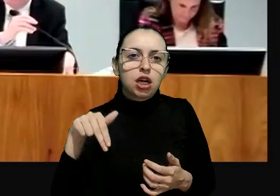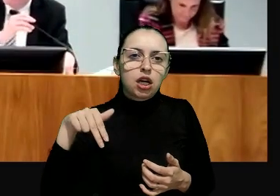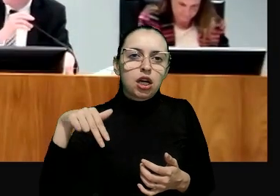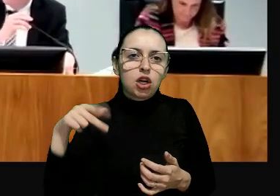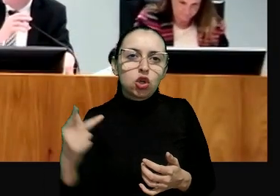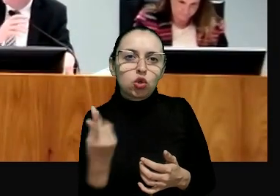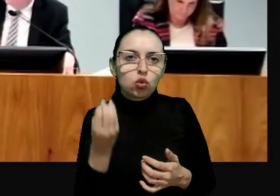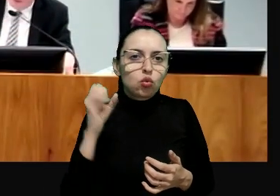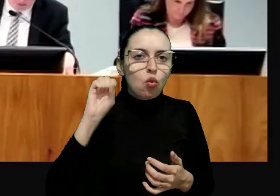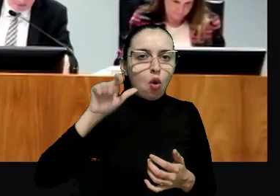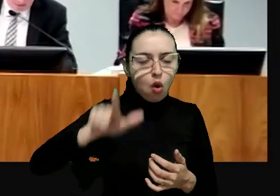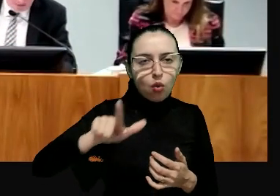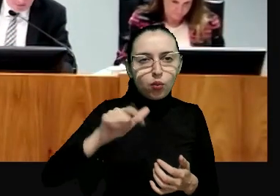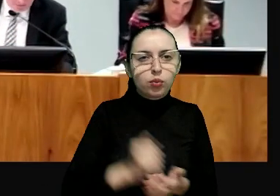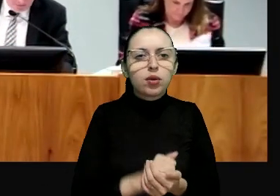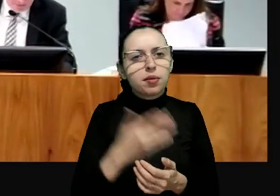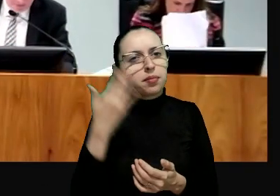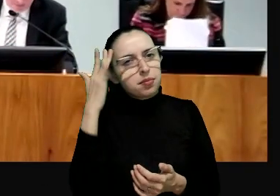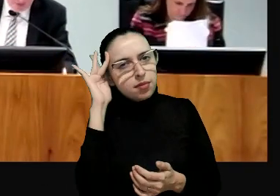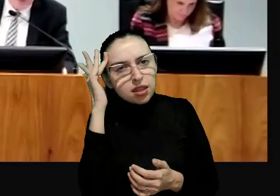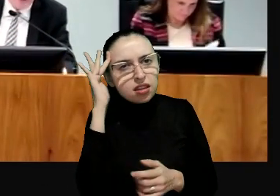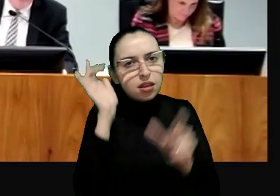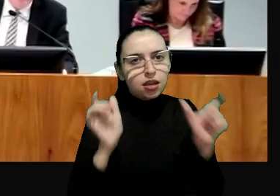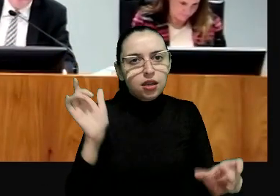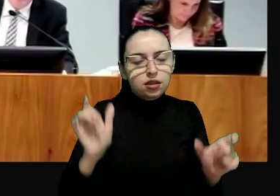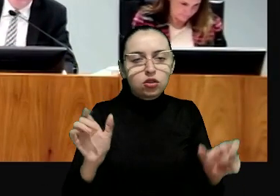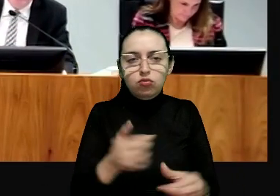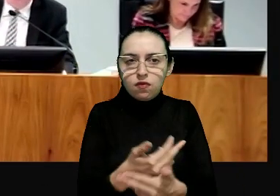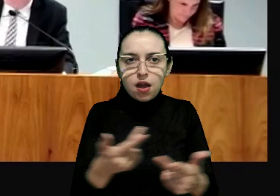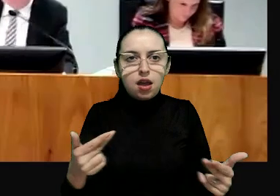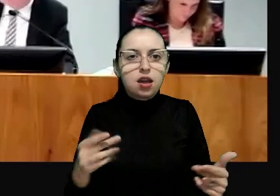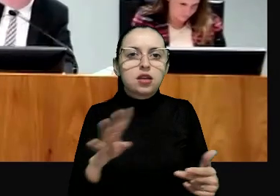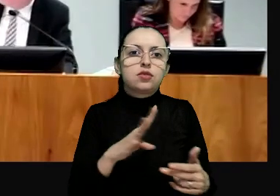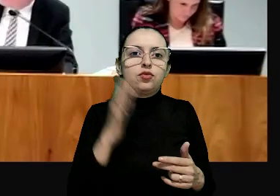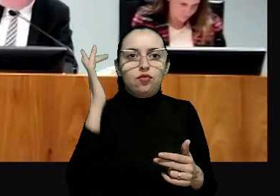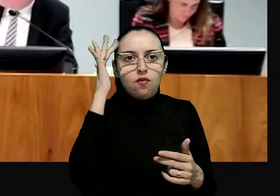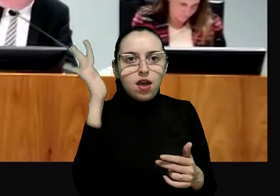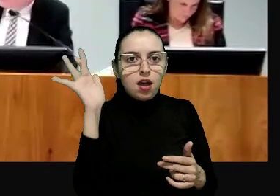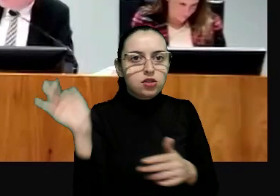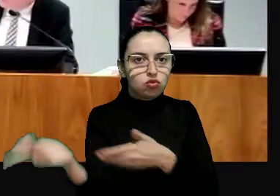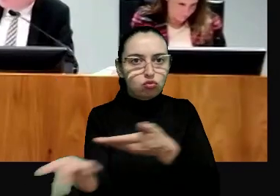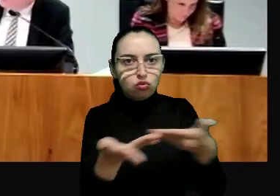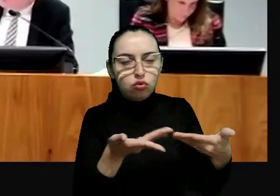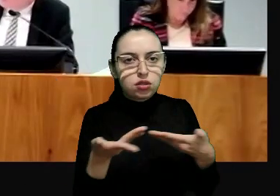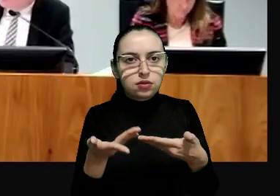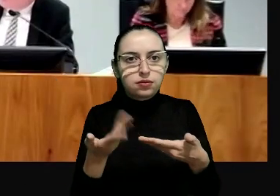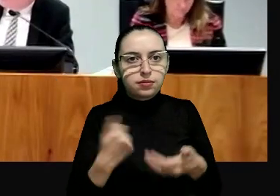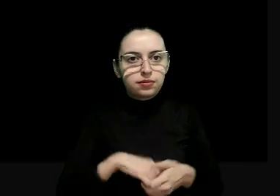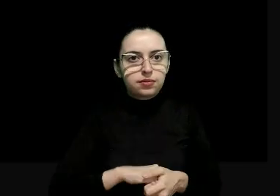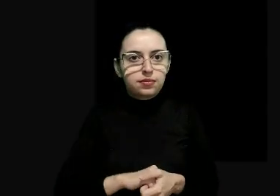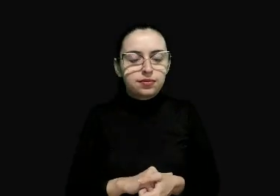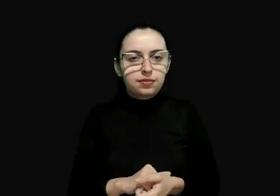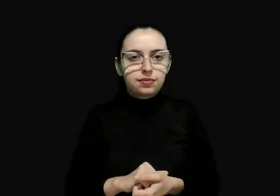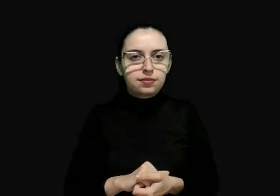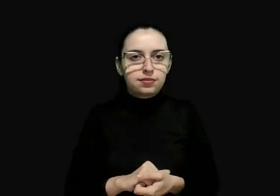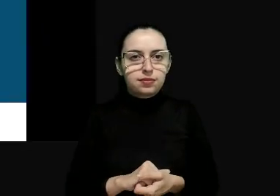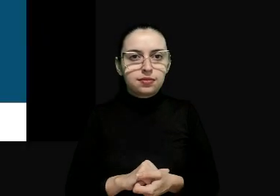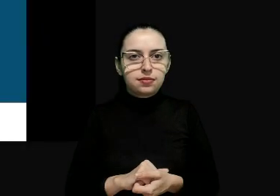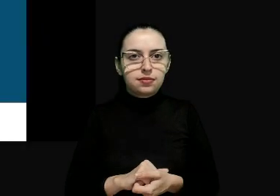possa entender mais fácil compreensão para todos professor a palavra é sua por